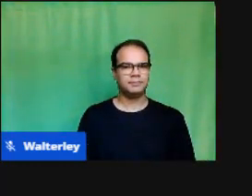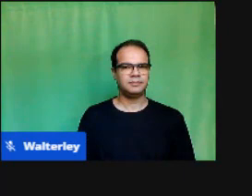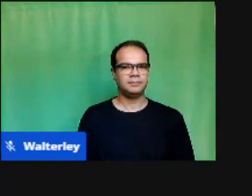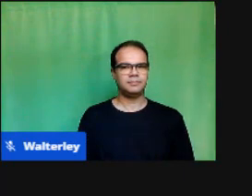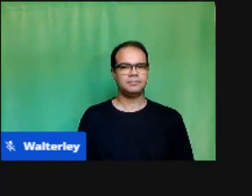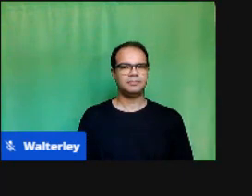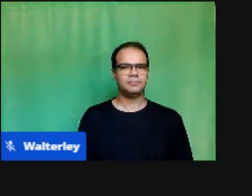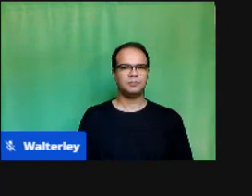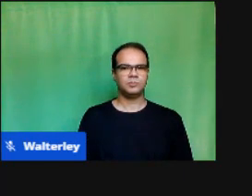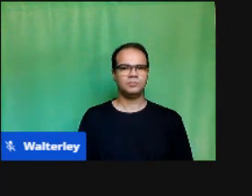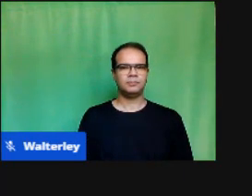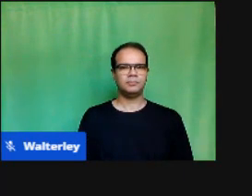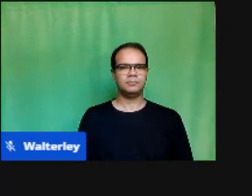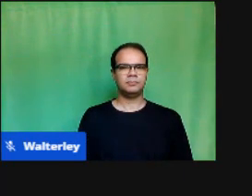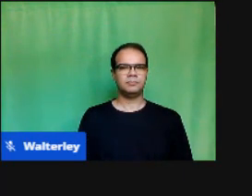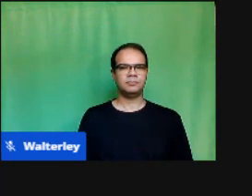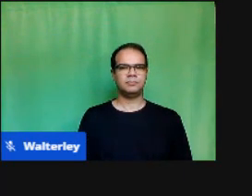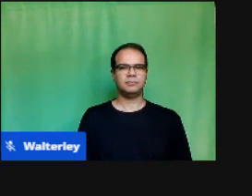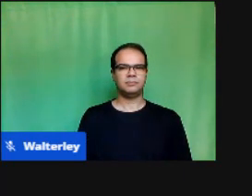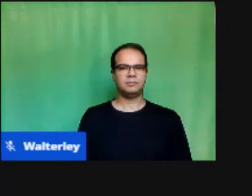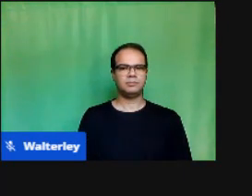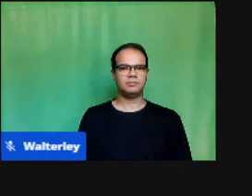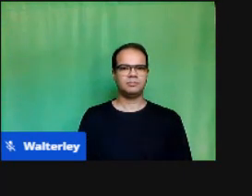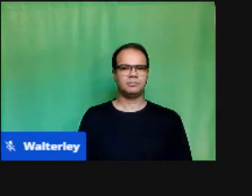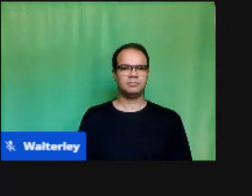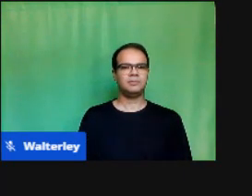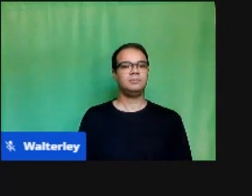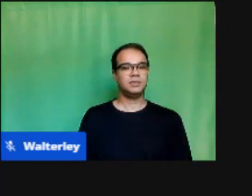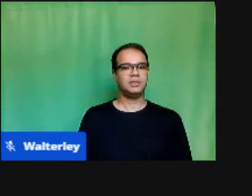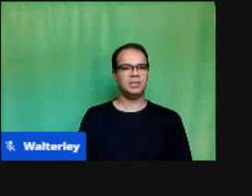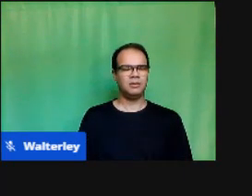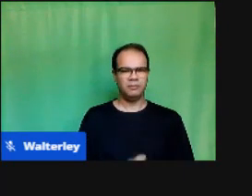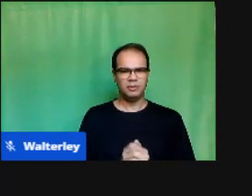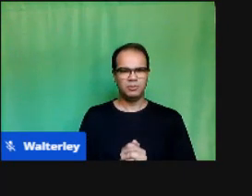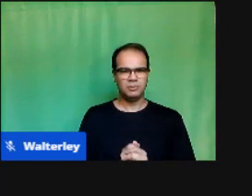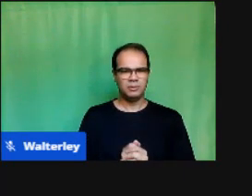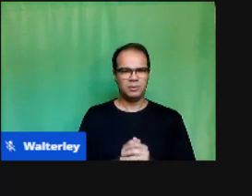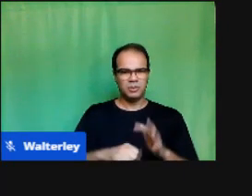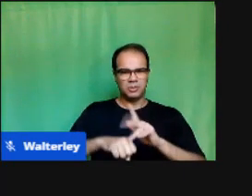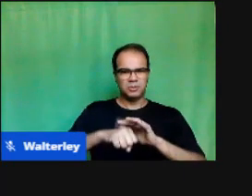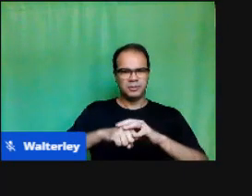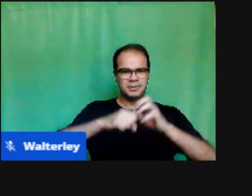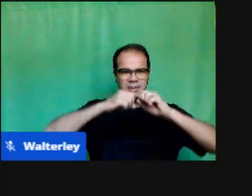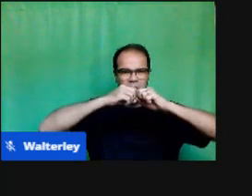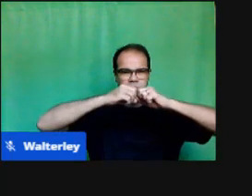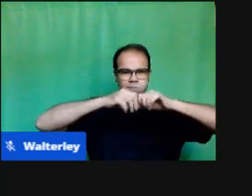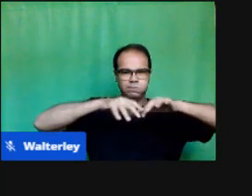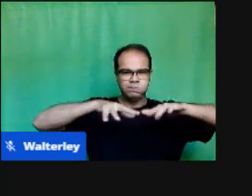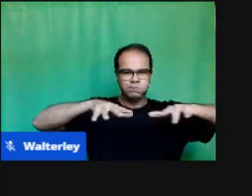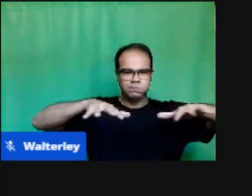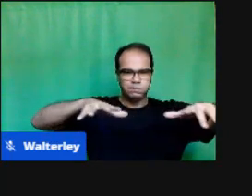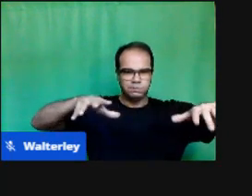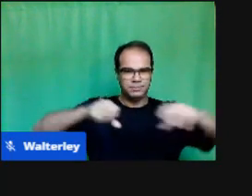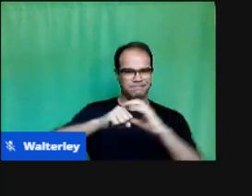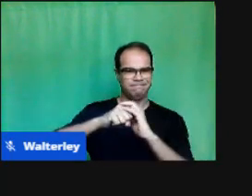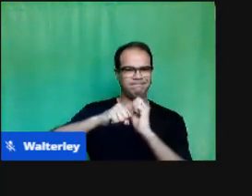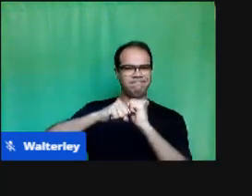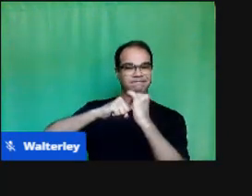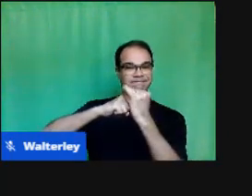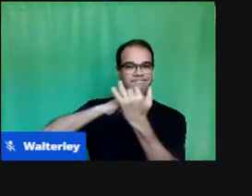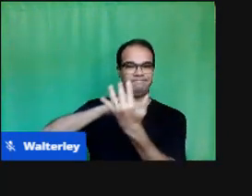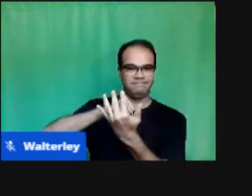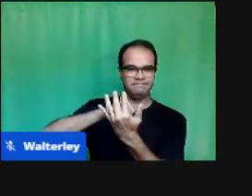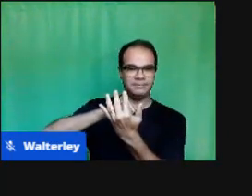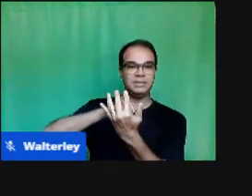Próximo A pandemia De covid-19 Impôs Nova Ordem